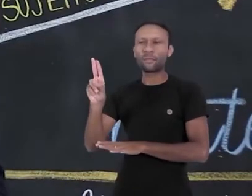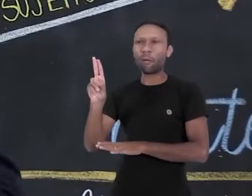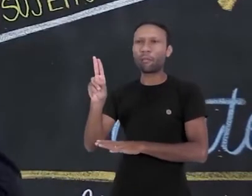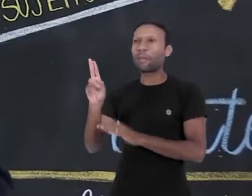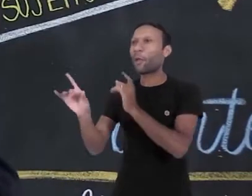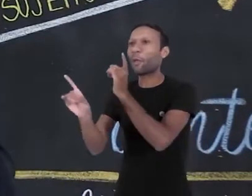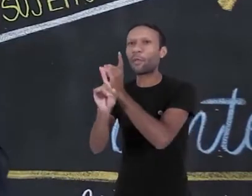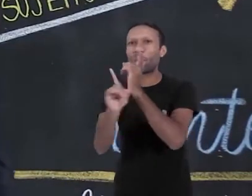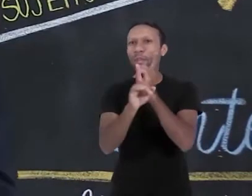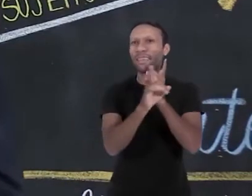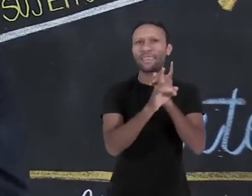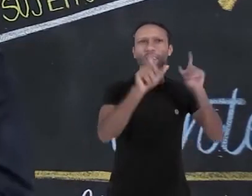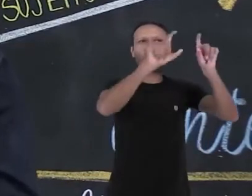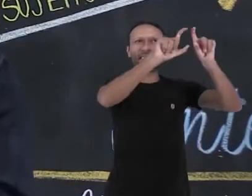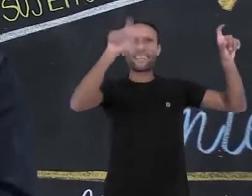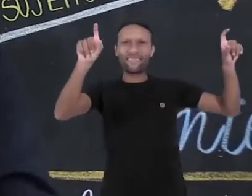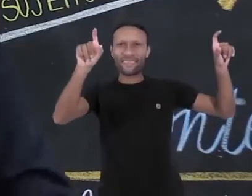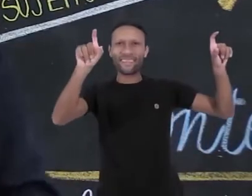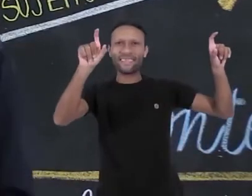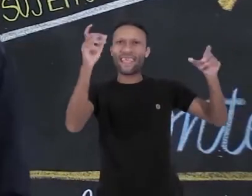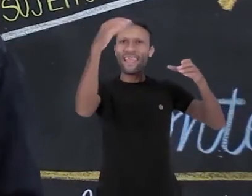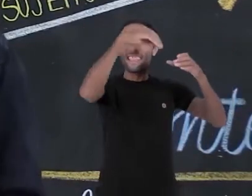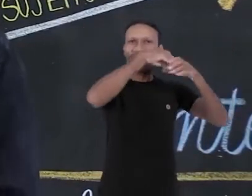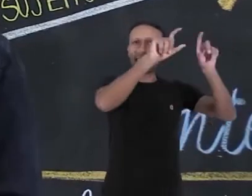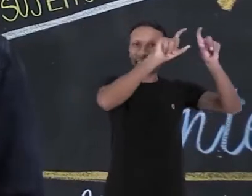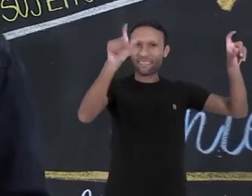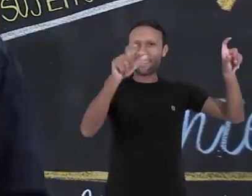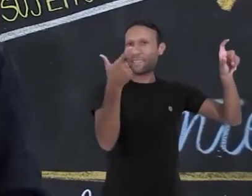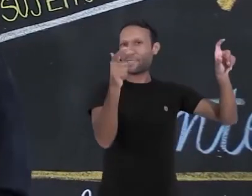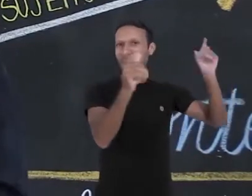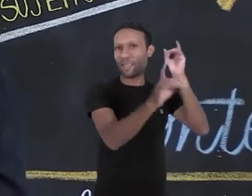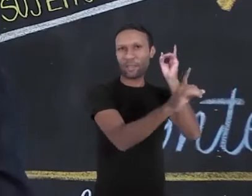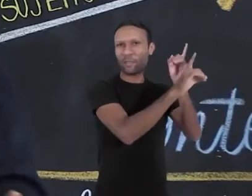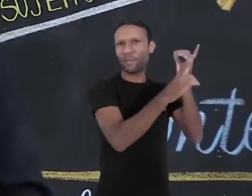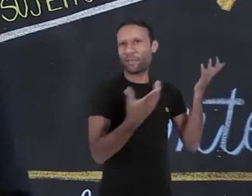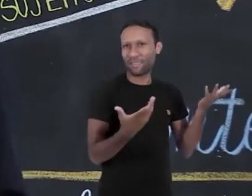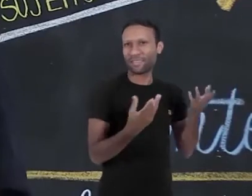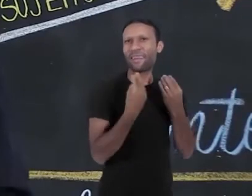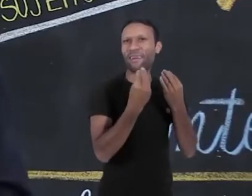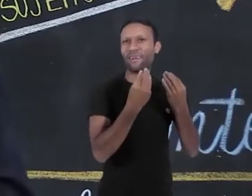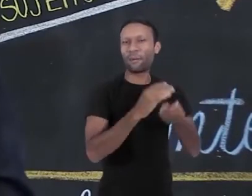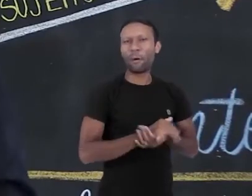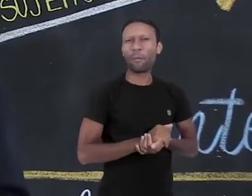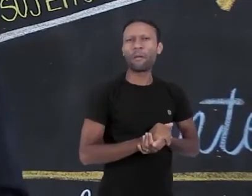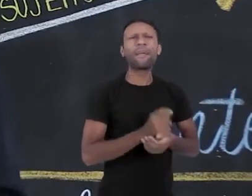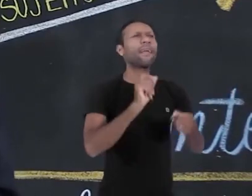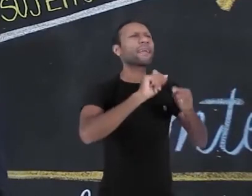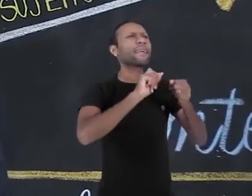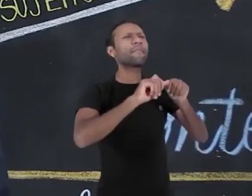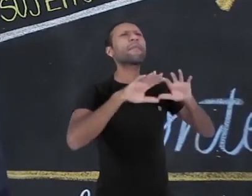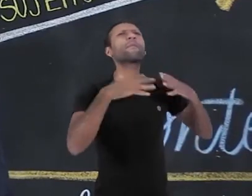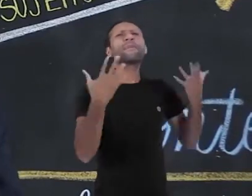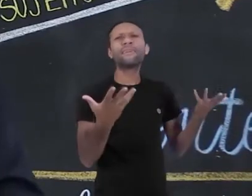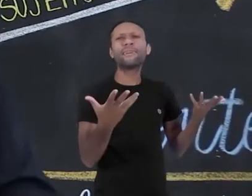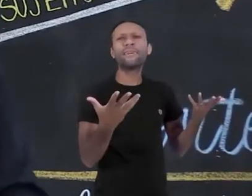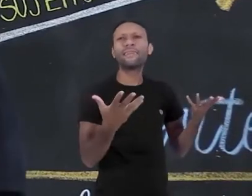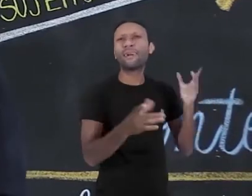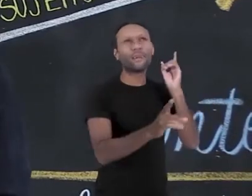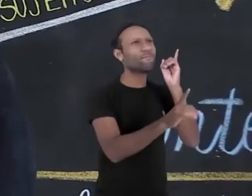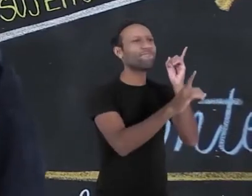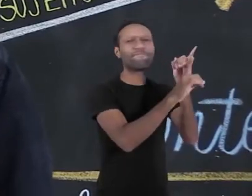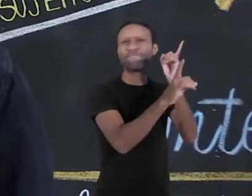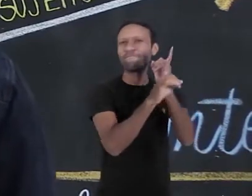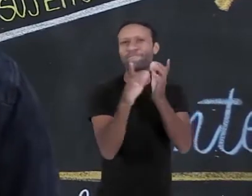identificar esse sujeito dentro da oração. Embora exista um verbo que marque que alguém praticou a ação, que alguém sofreu a ação, nós não